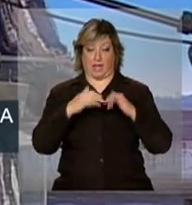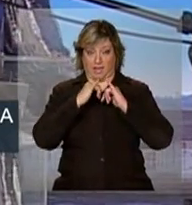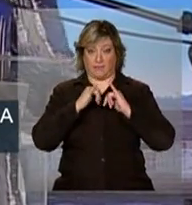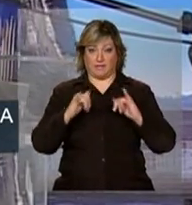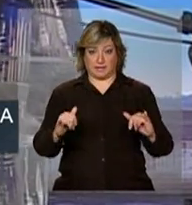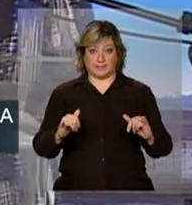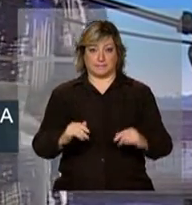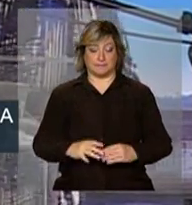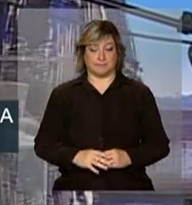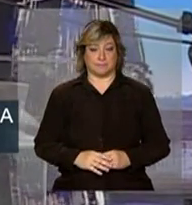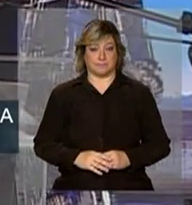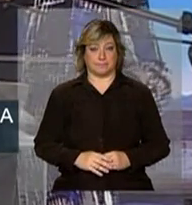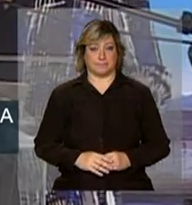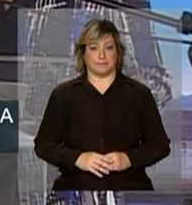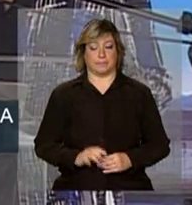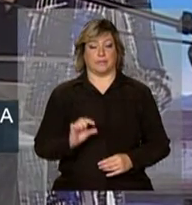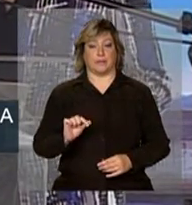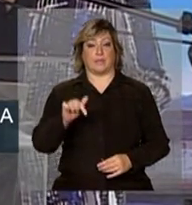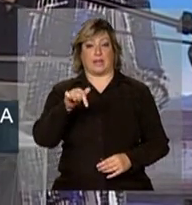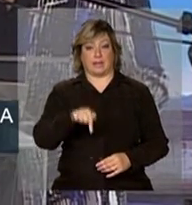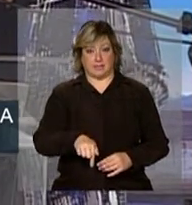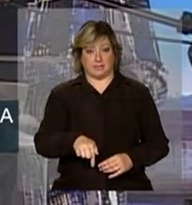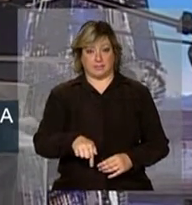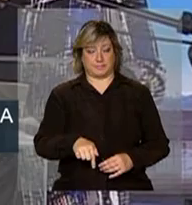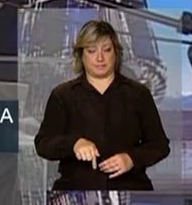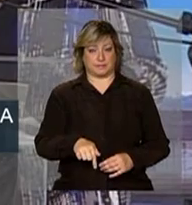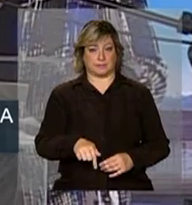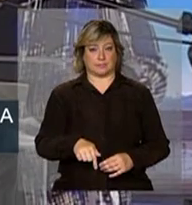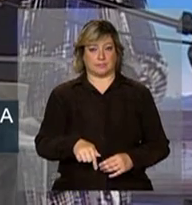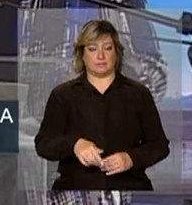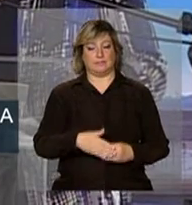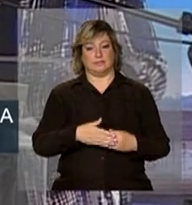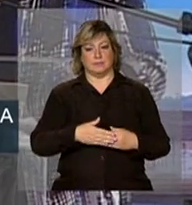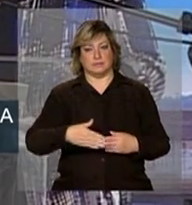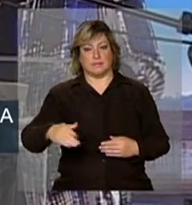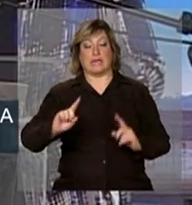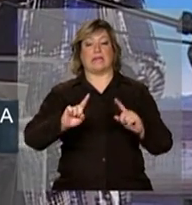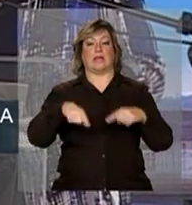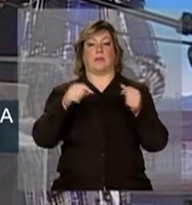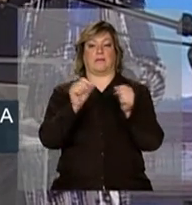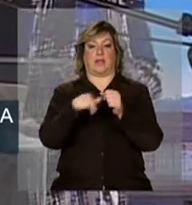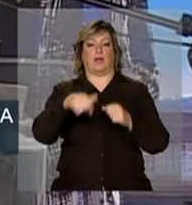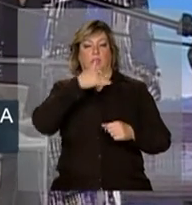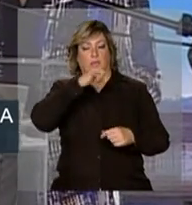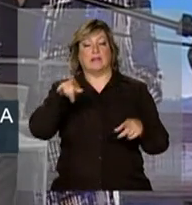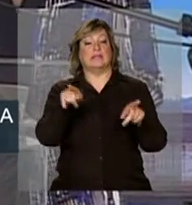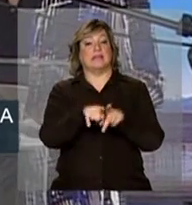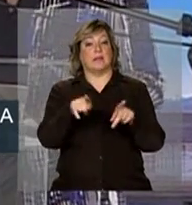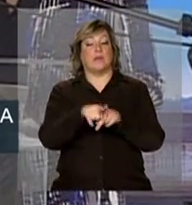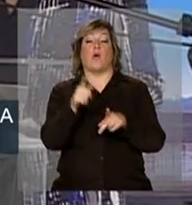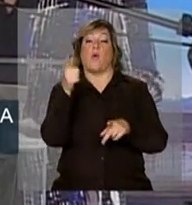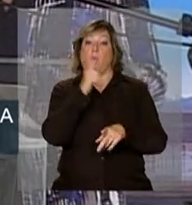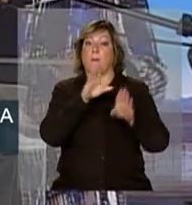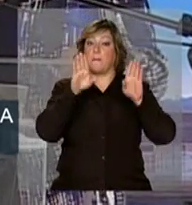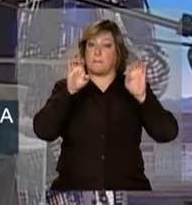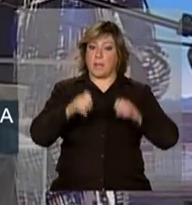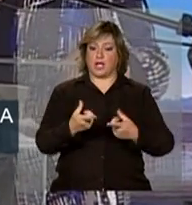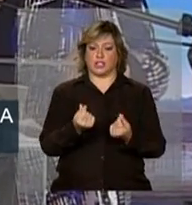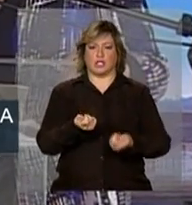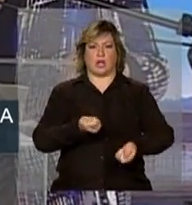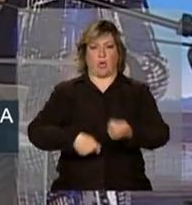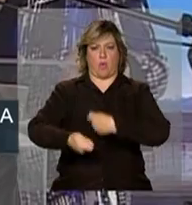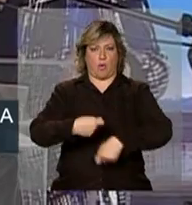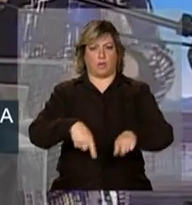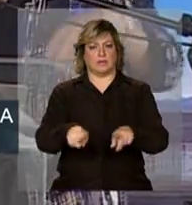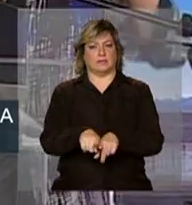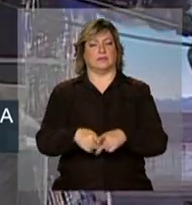que daqui também, depois que se produz energia, se tira também riqueza, se